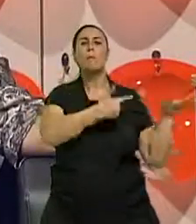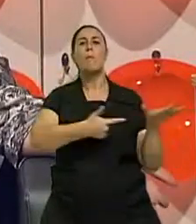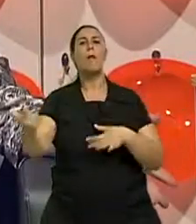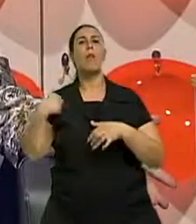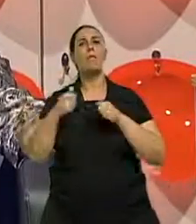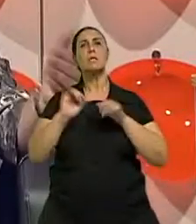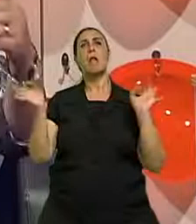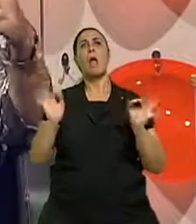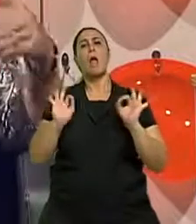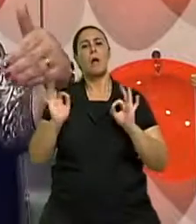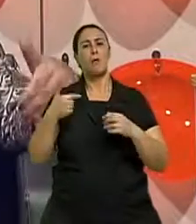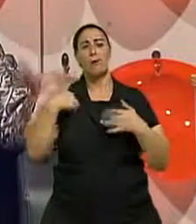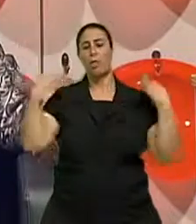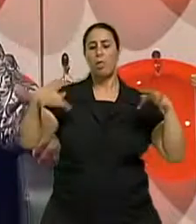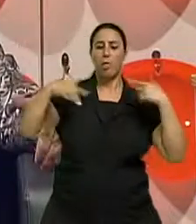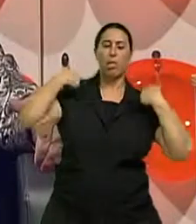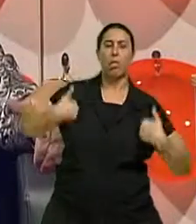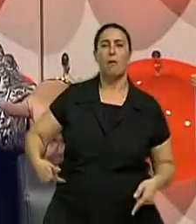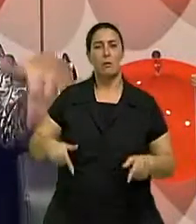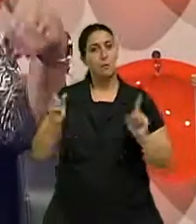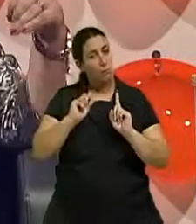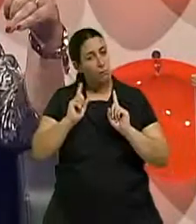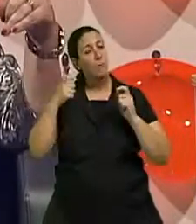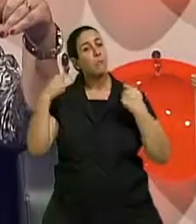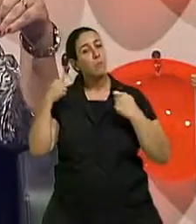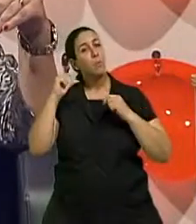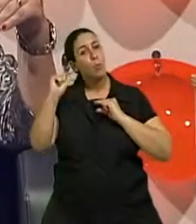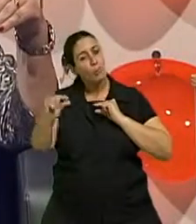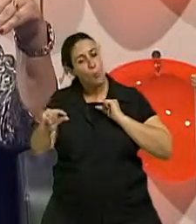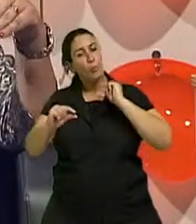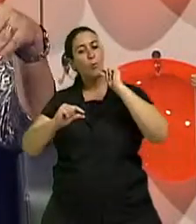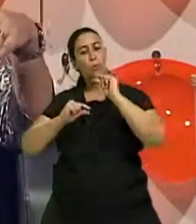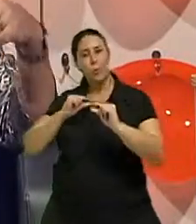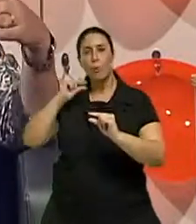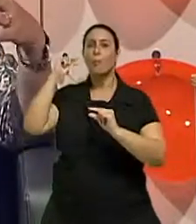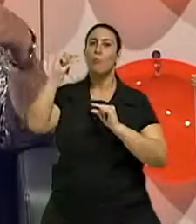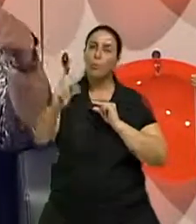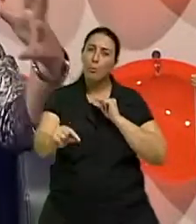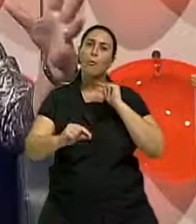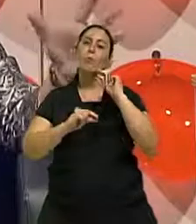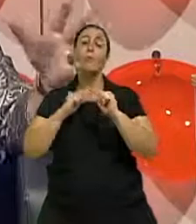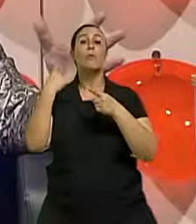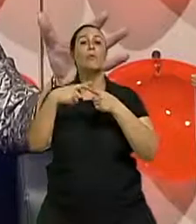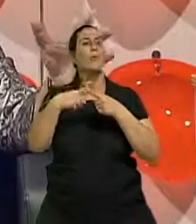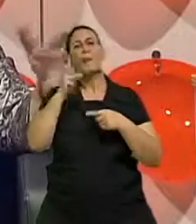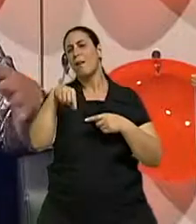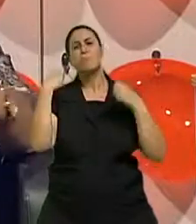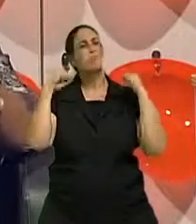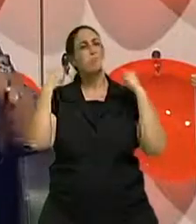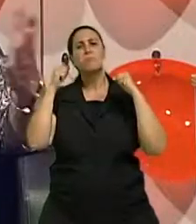pernas e nos músculos. Então, se começa gradativamente. Então, quando o exercício, digamos, o exercício, digamos, universal.